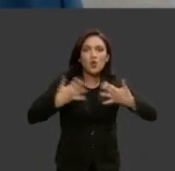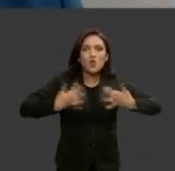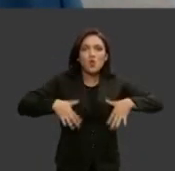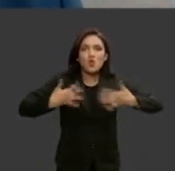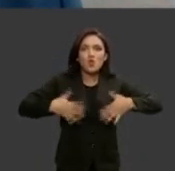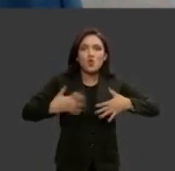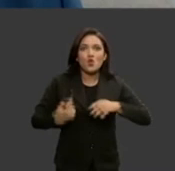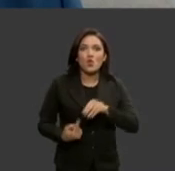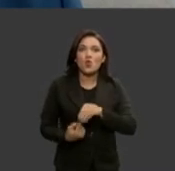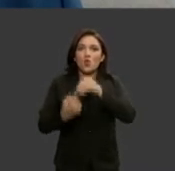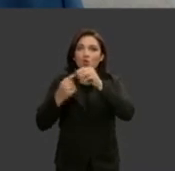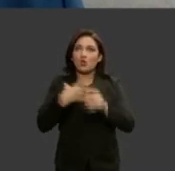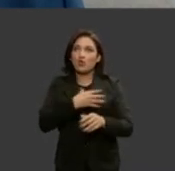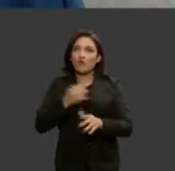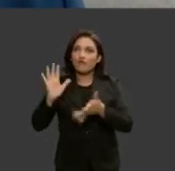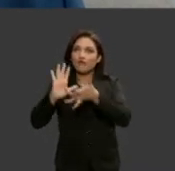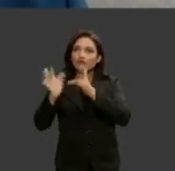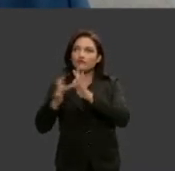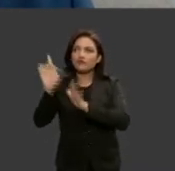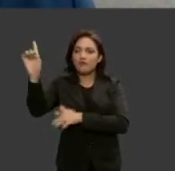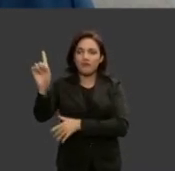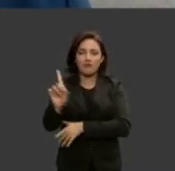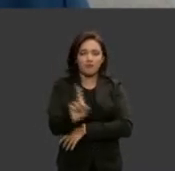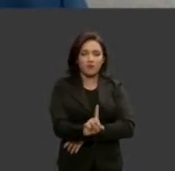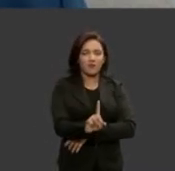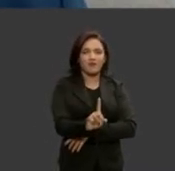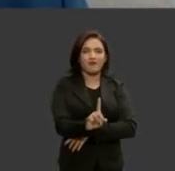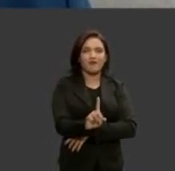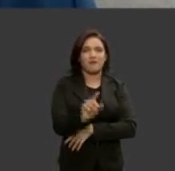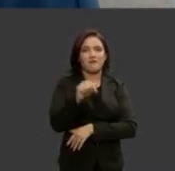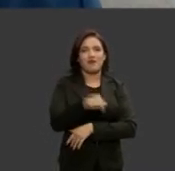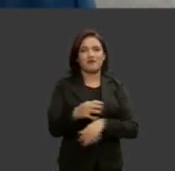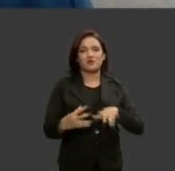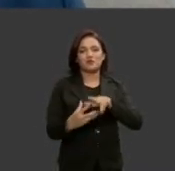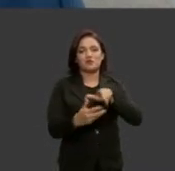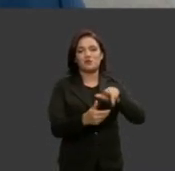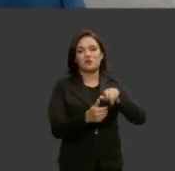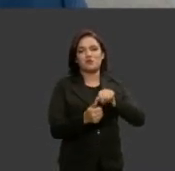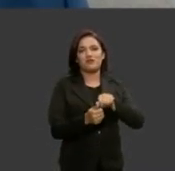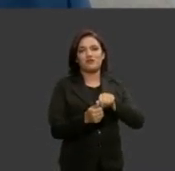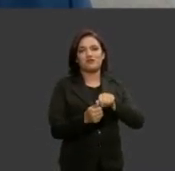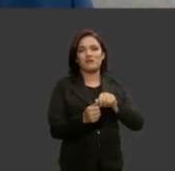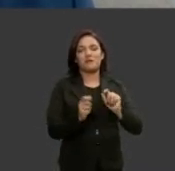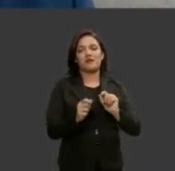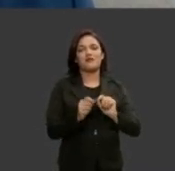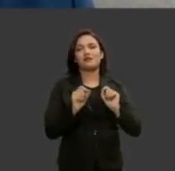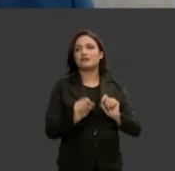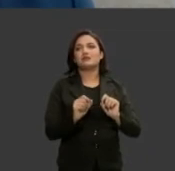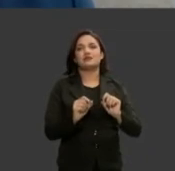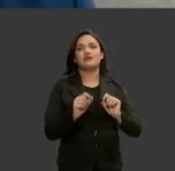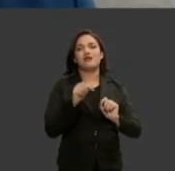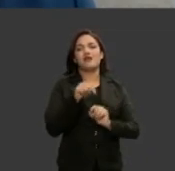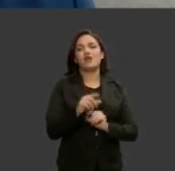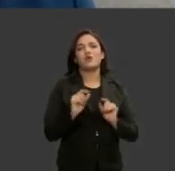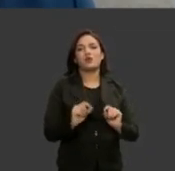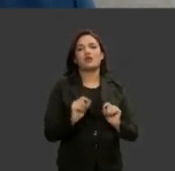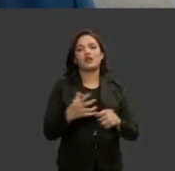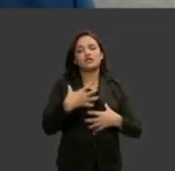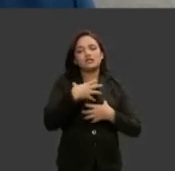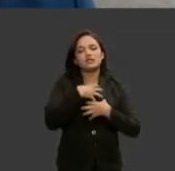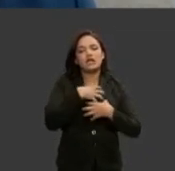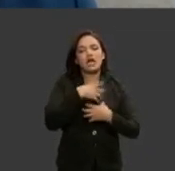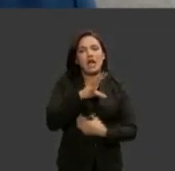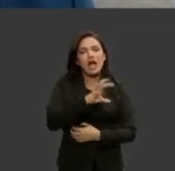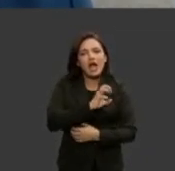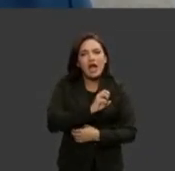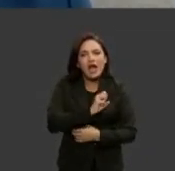que deu seu único filho para que ele desenvolvesse aqui na terra o sentimento do